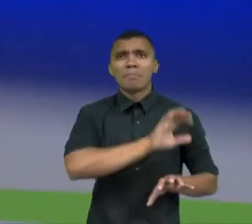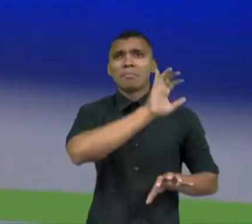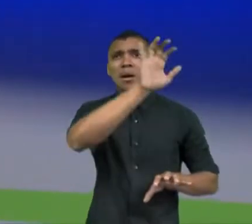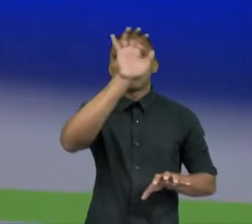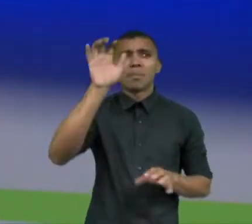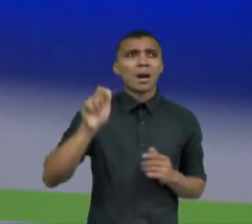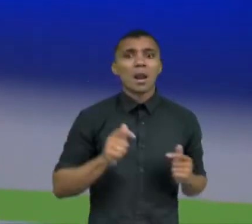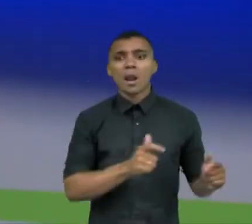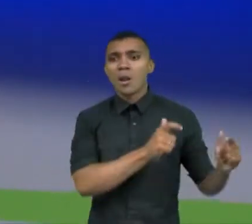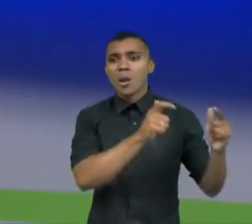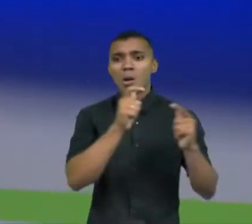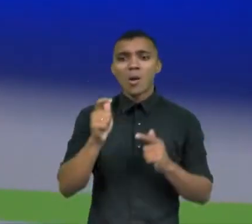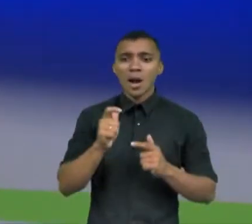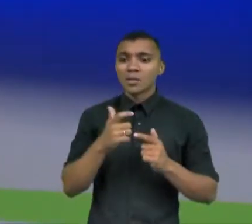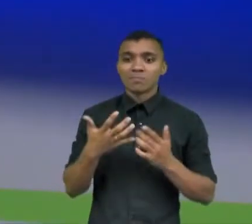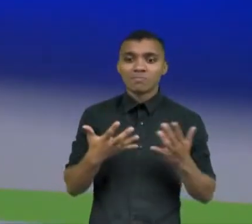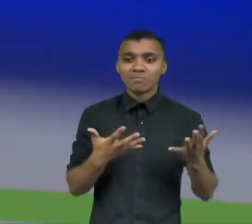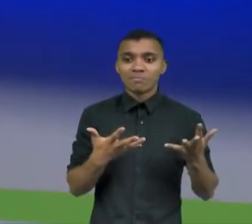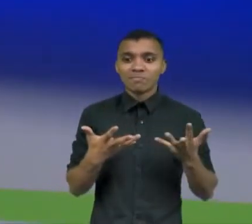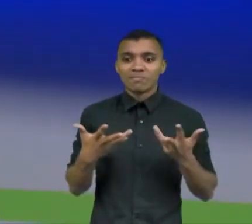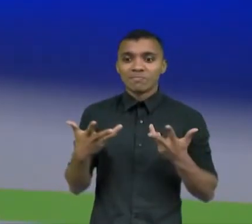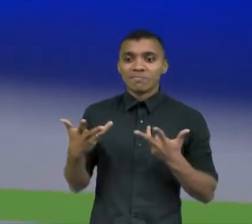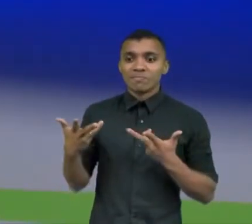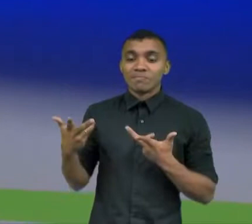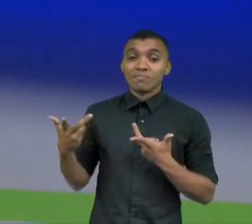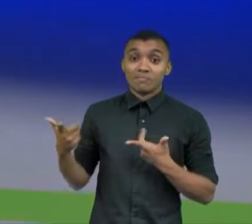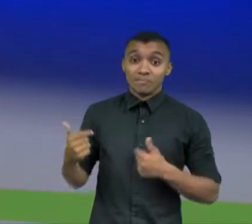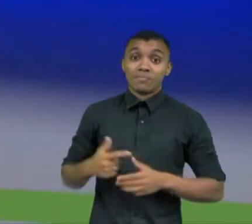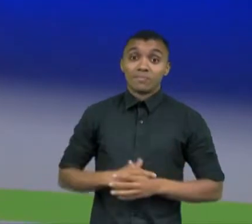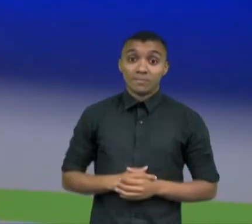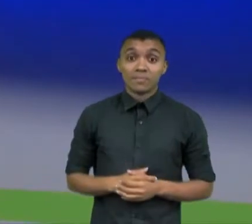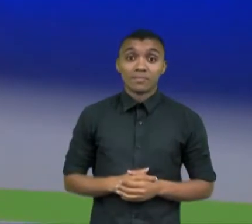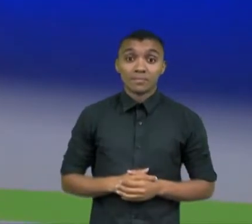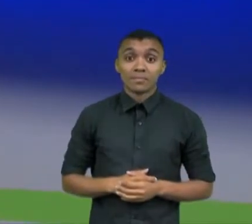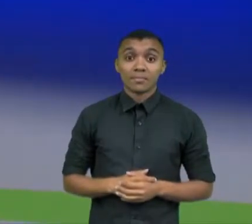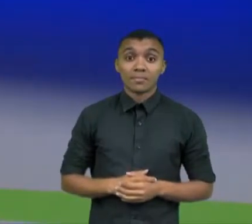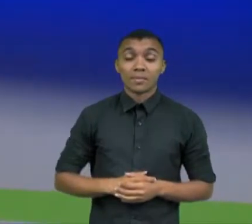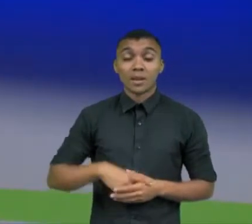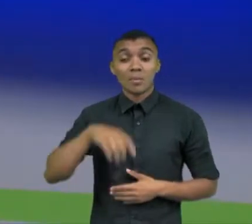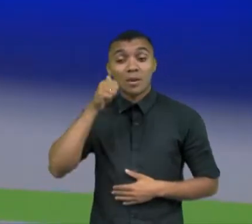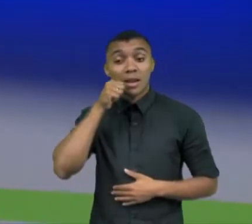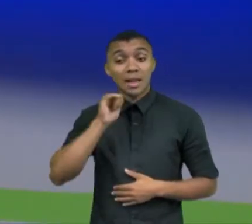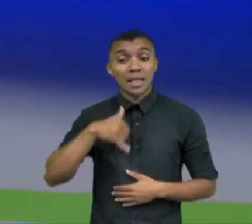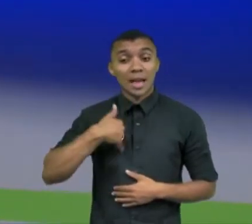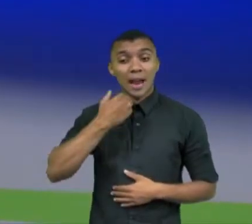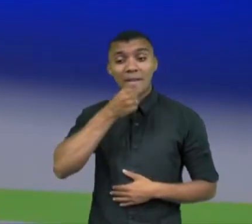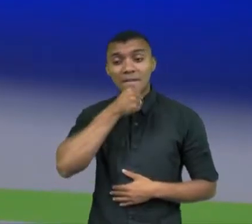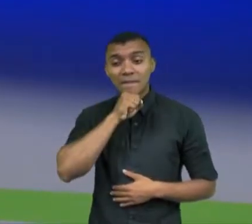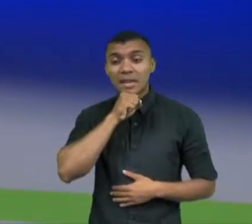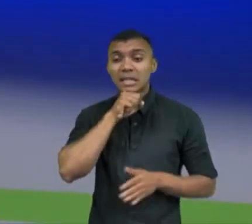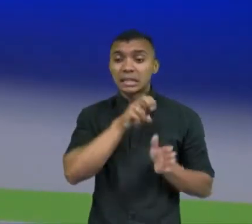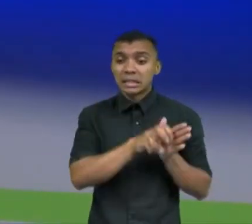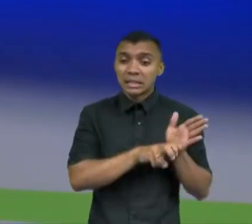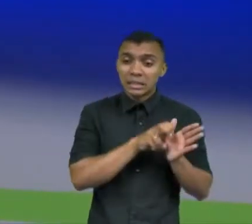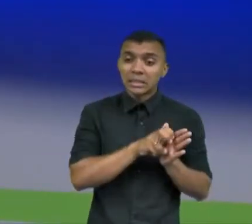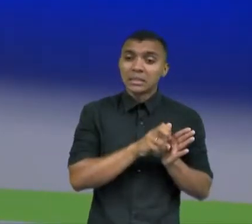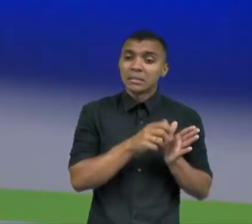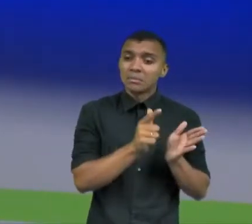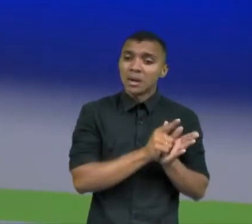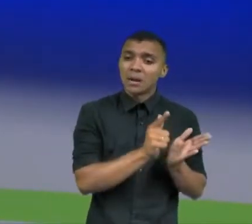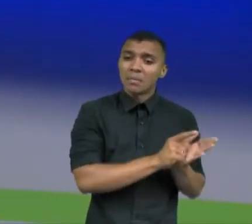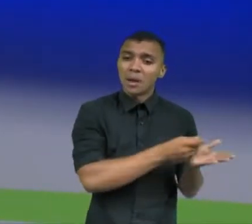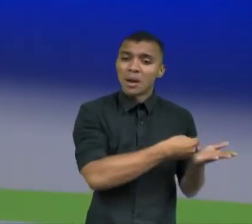coisa extraordinária. Eram senhoras idosas de cadeira fazendo panfletagem quando eu fui